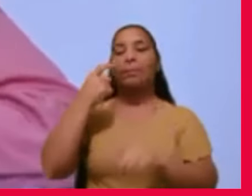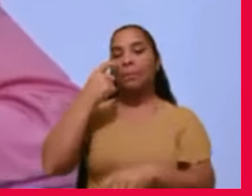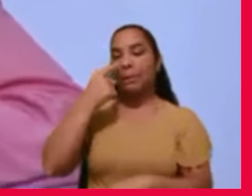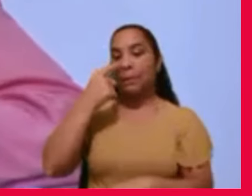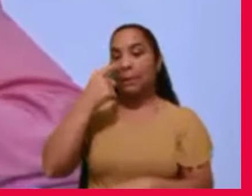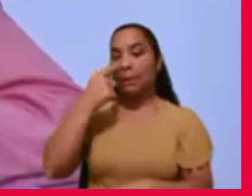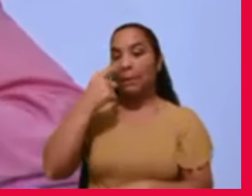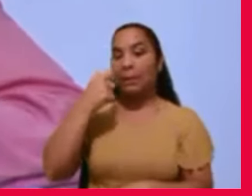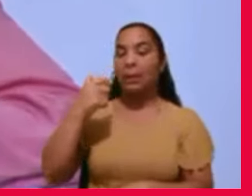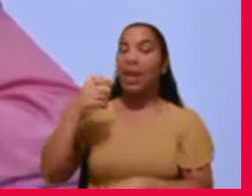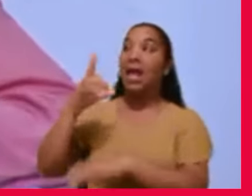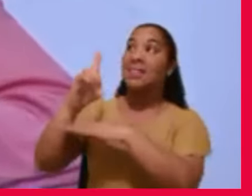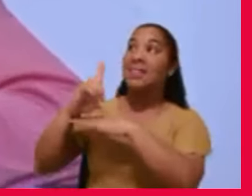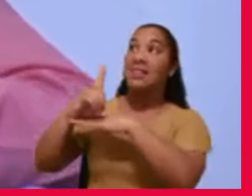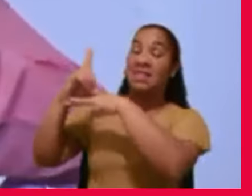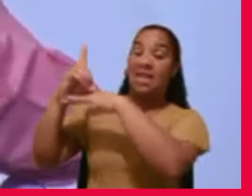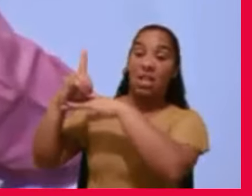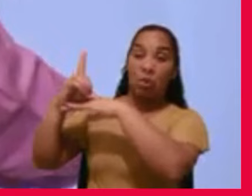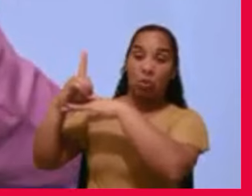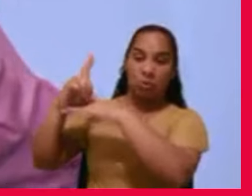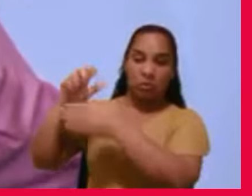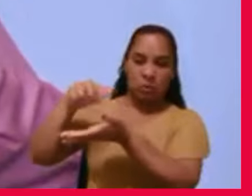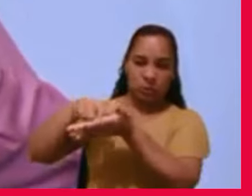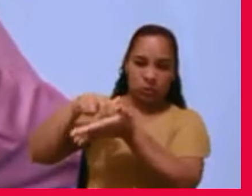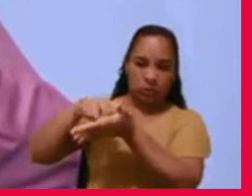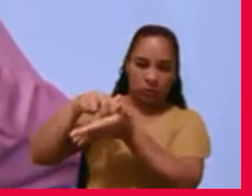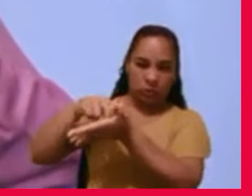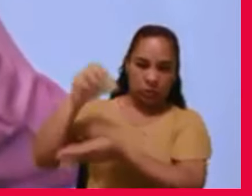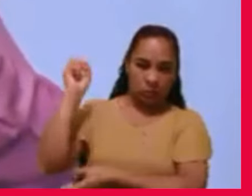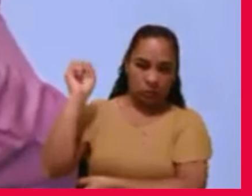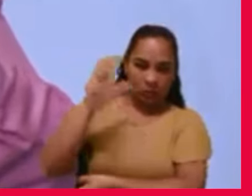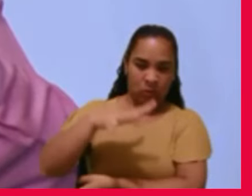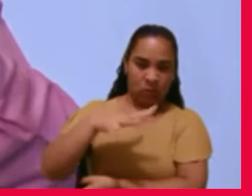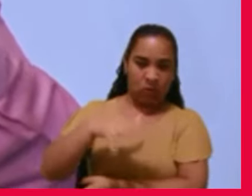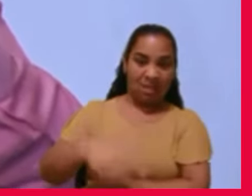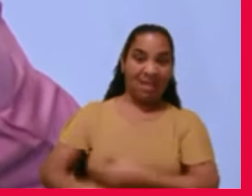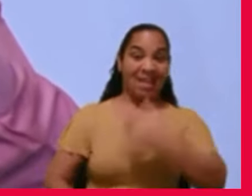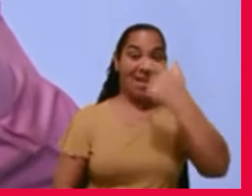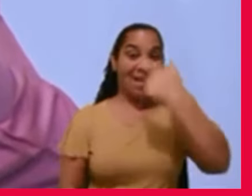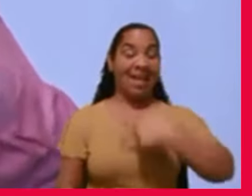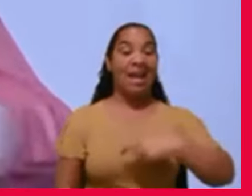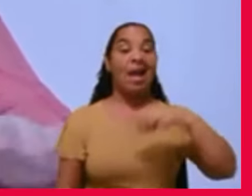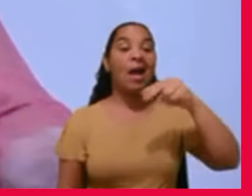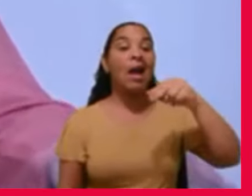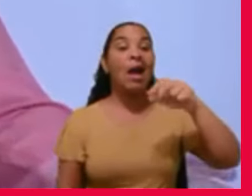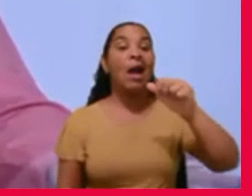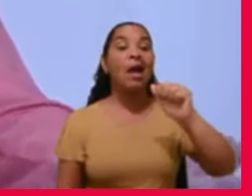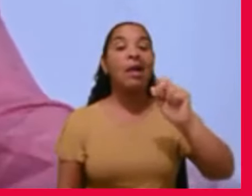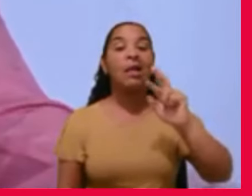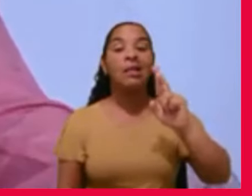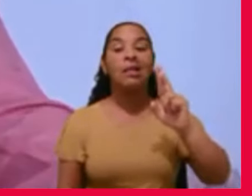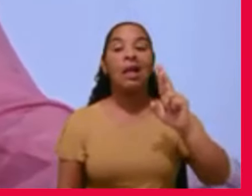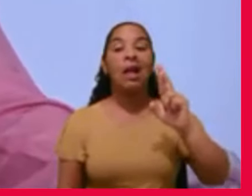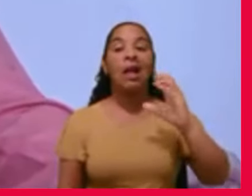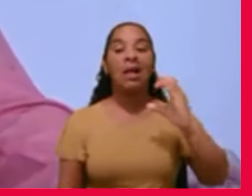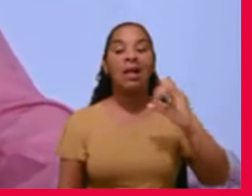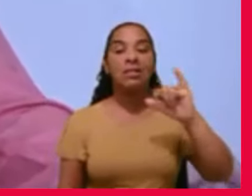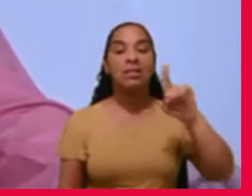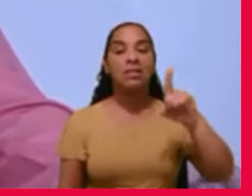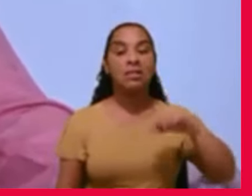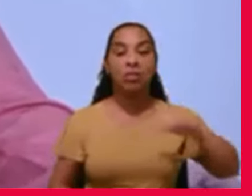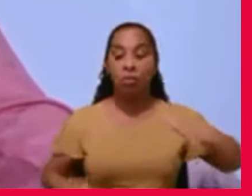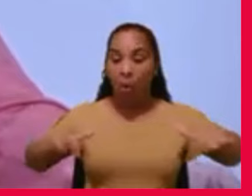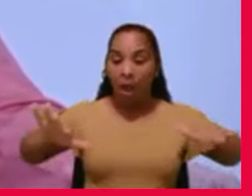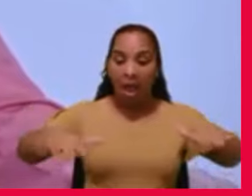imagem, ele ficou ao lago, olhando-se refletido nas águas, e morreu,